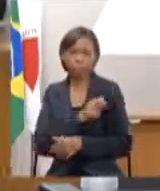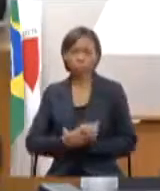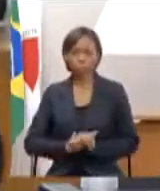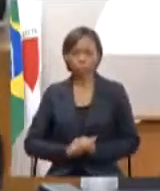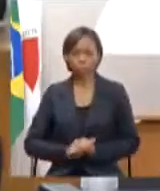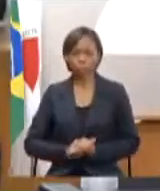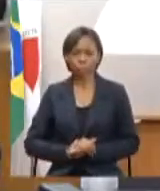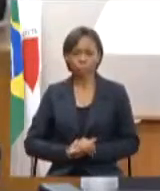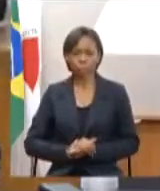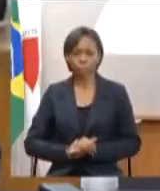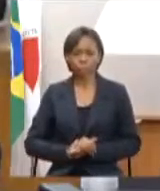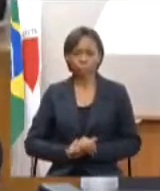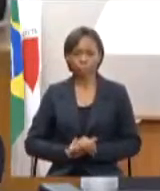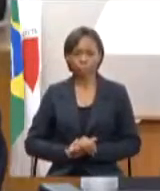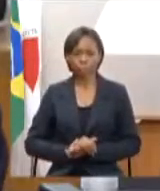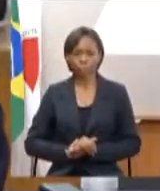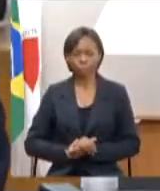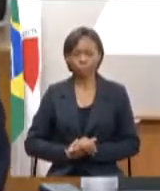bem